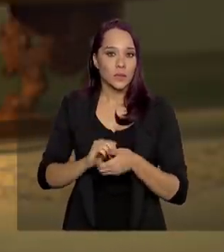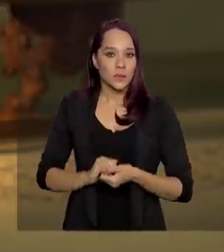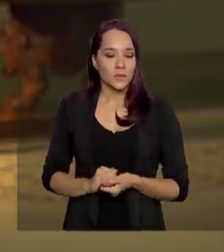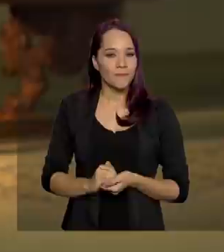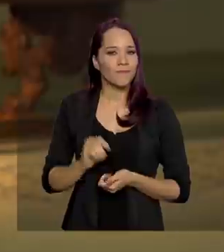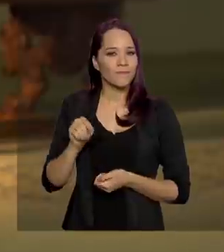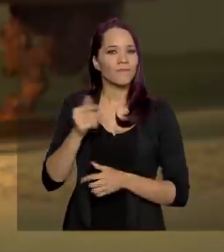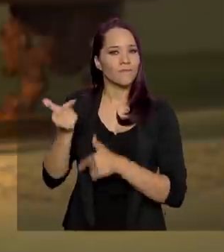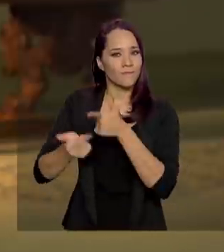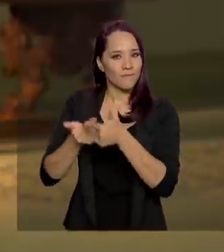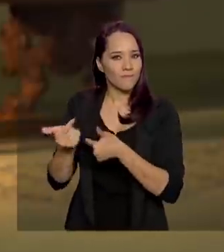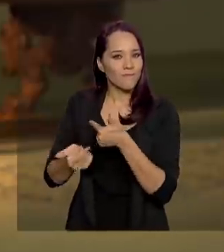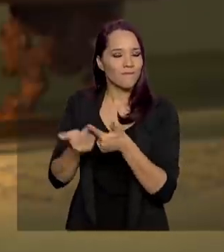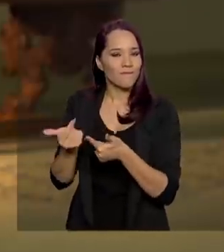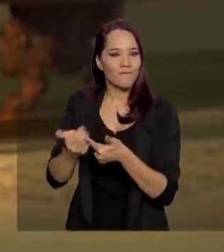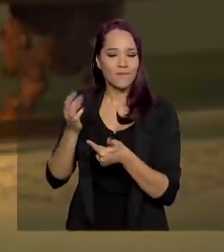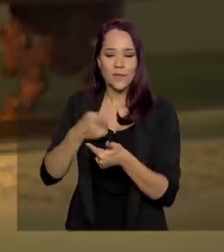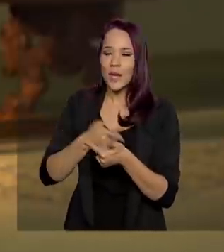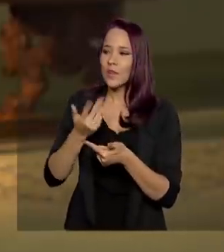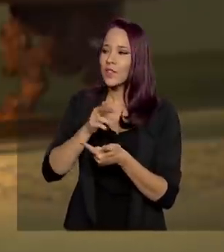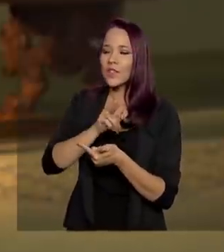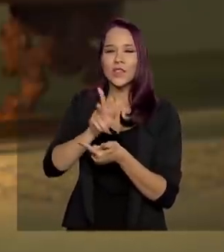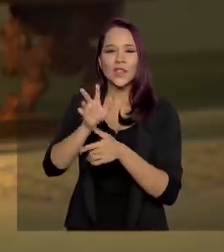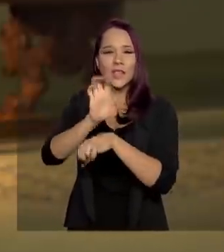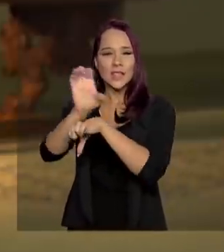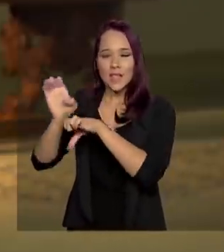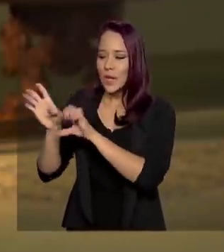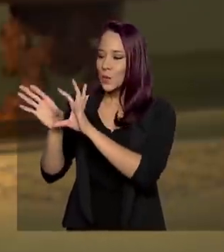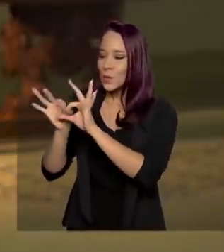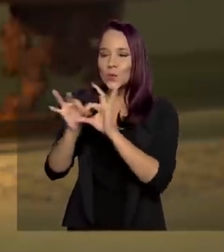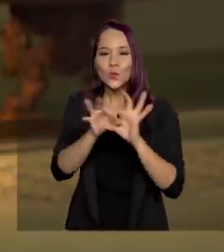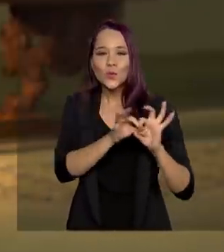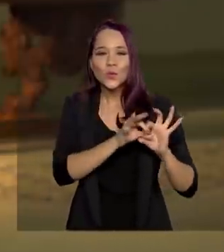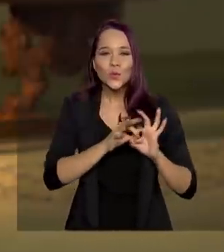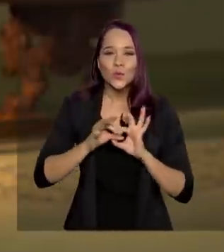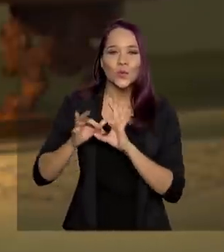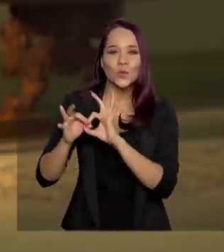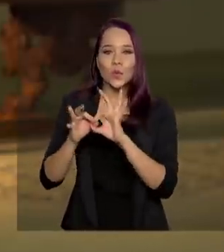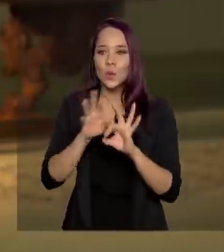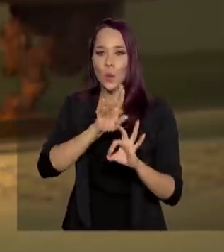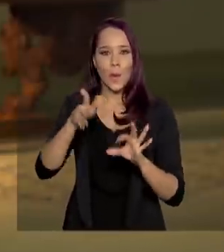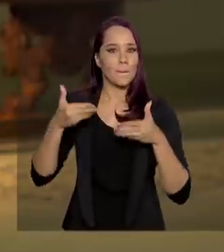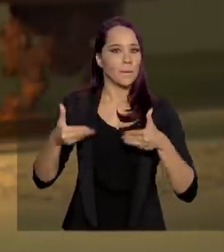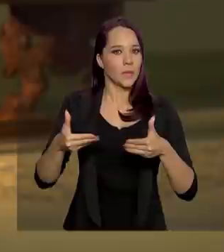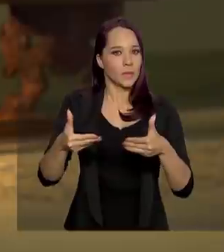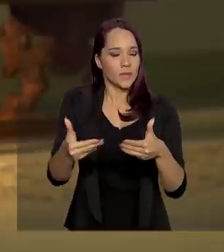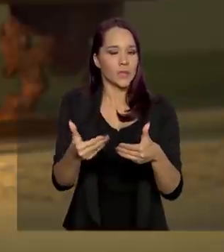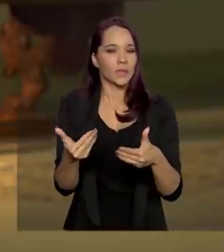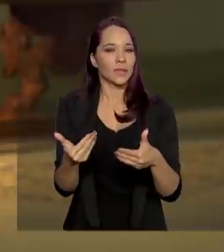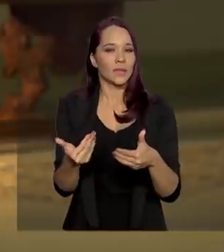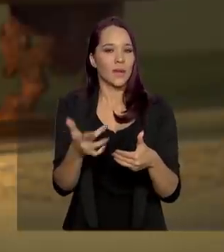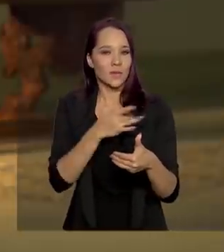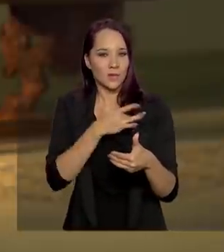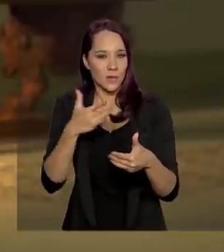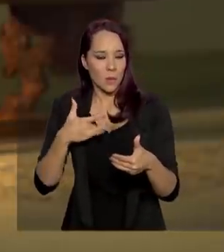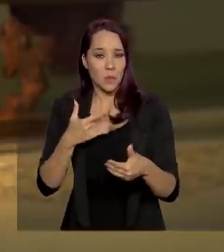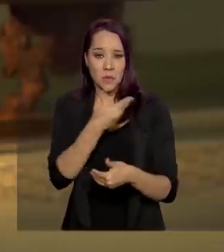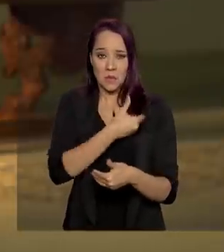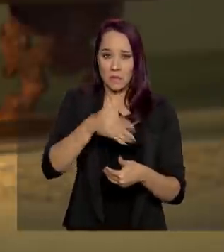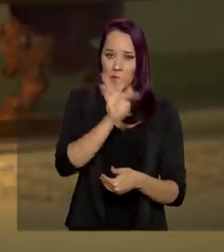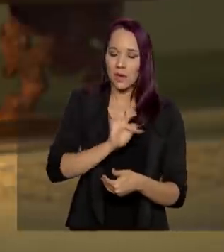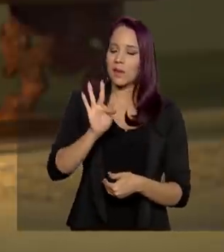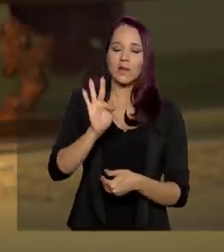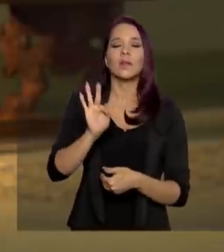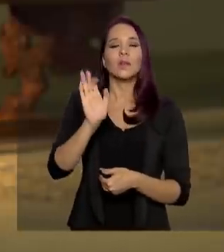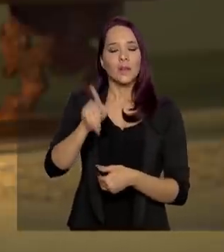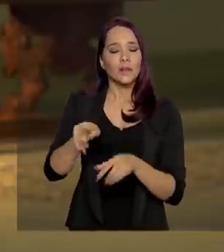é esse trabalho interfederativo, esse trabalho integrado. Então, não é o Ministério da Saúde, o Governo Federal. É